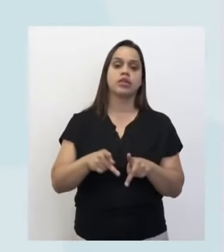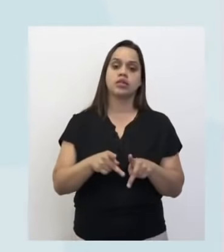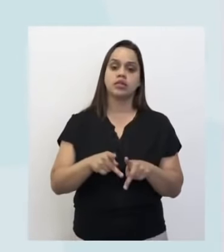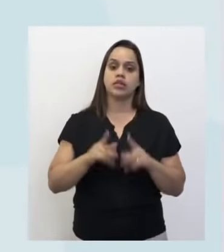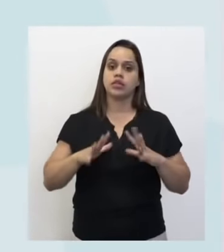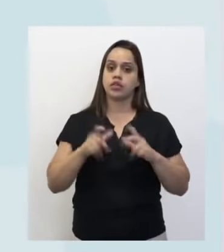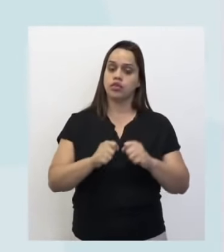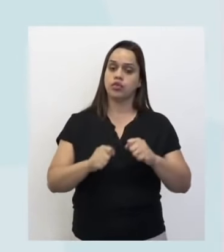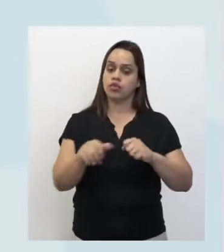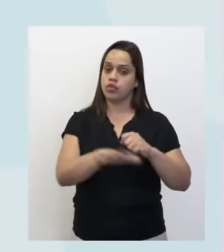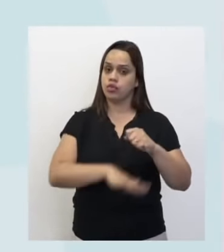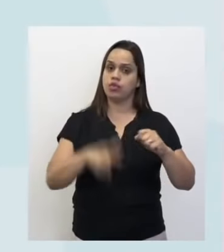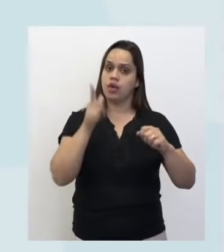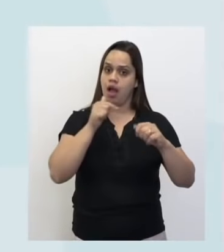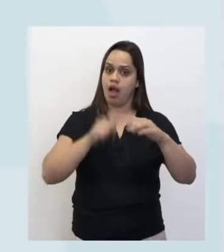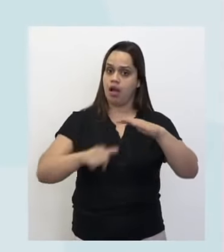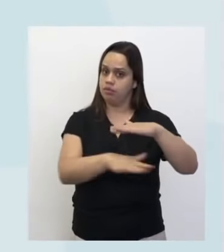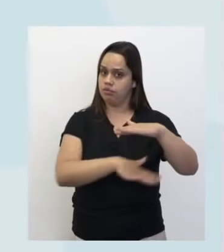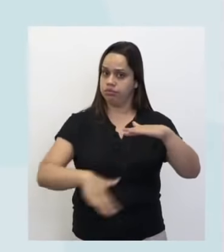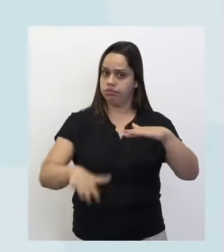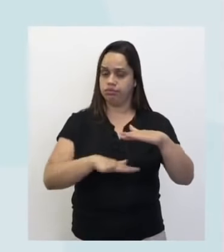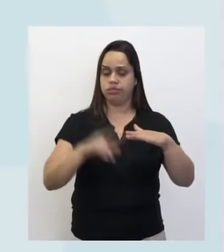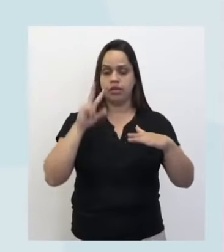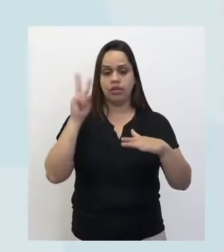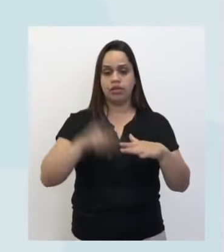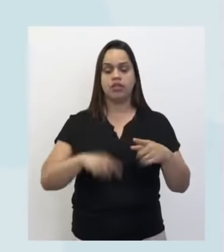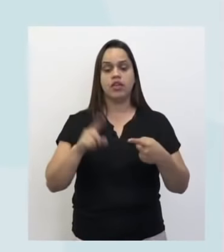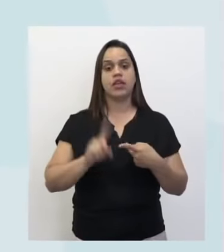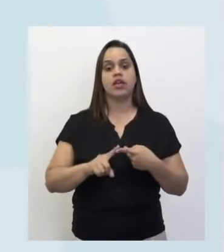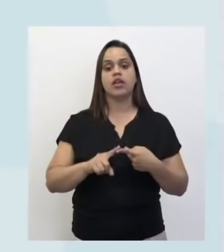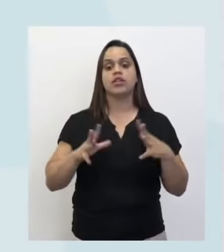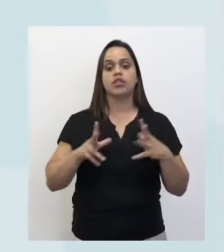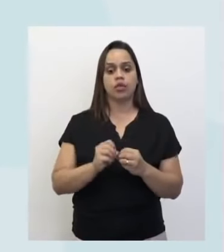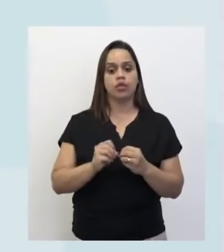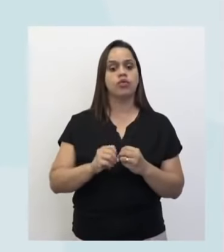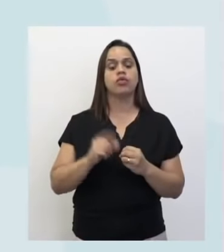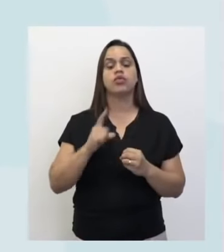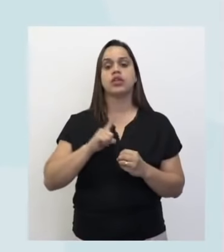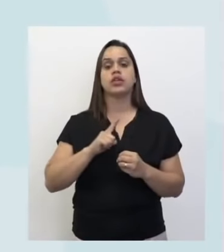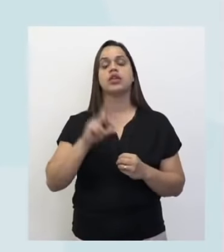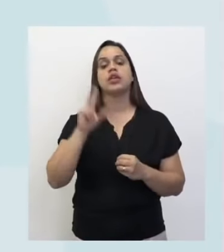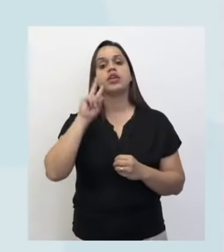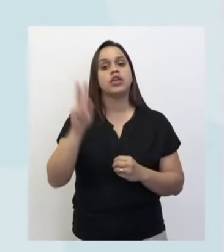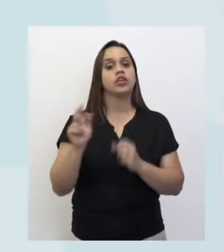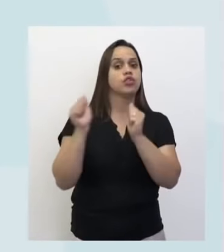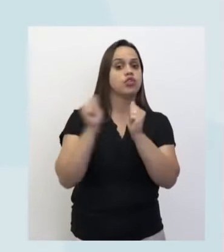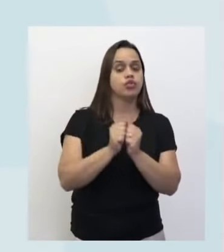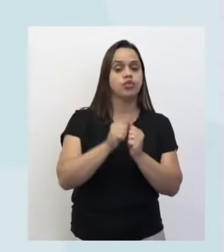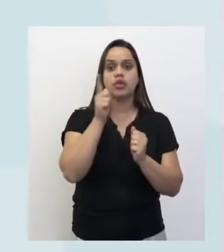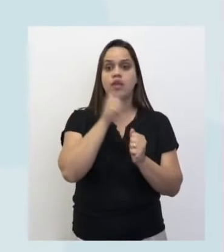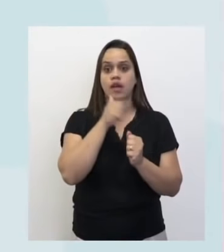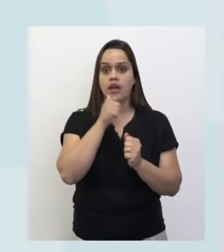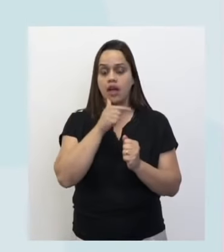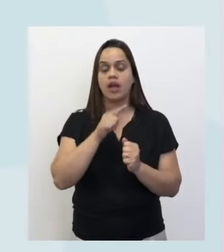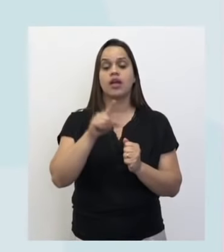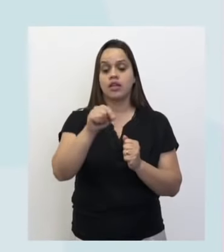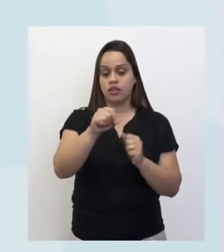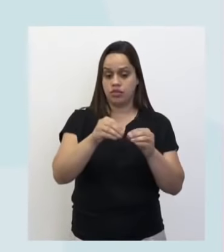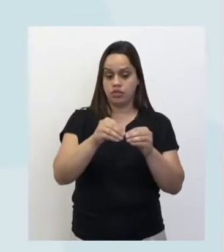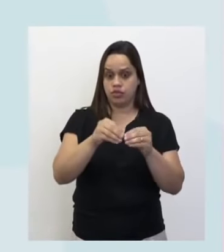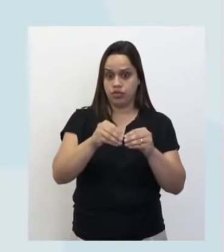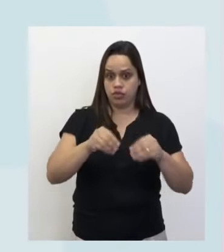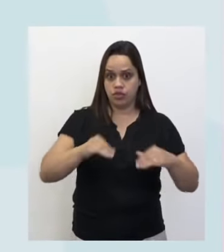hidrográficas. Então, estamos vendo as regiões hidrográficas junto com a densidade no Brasil.